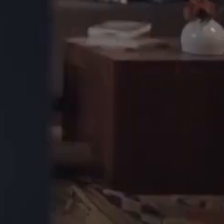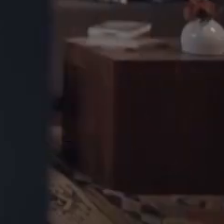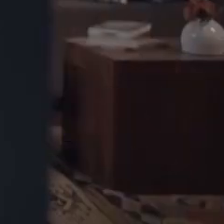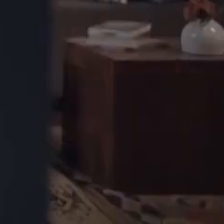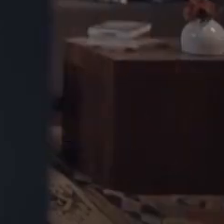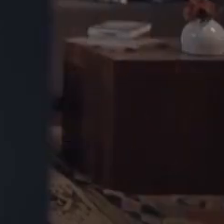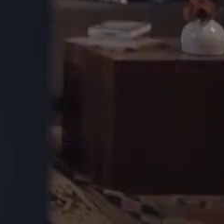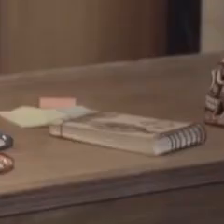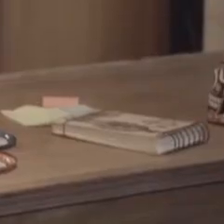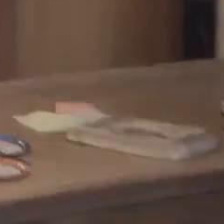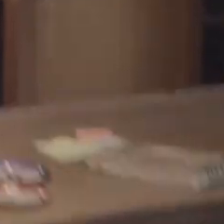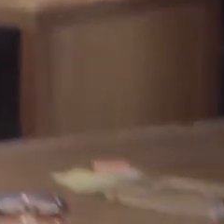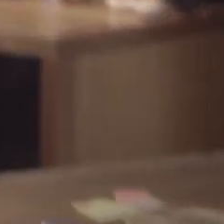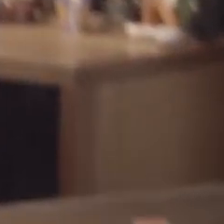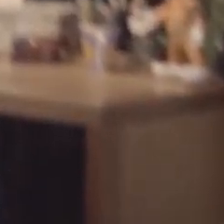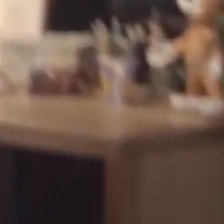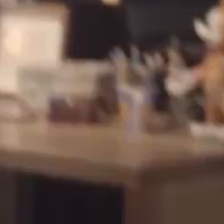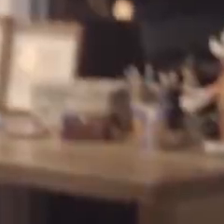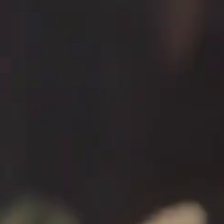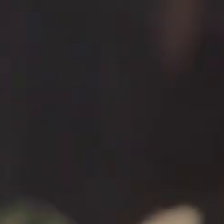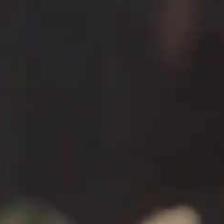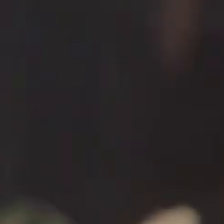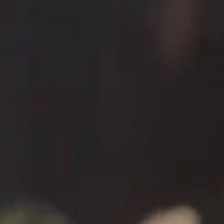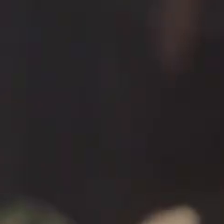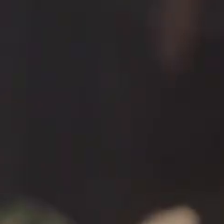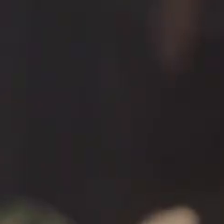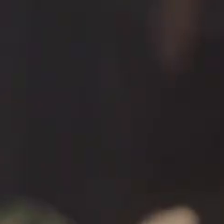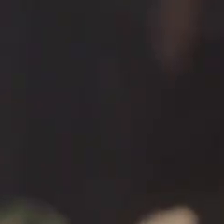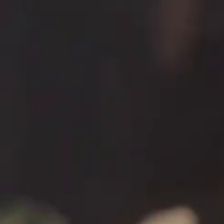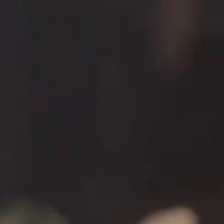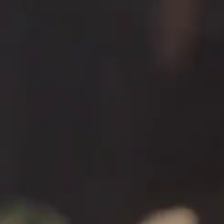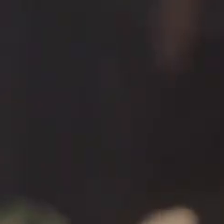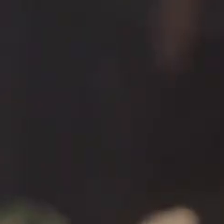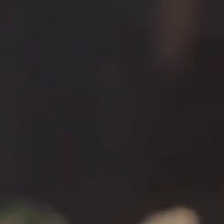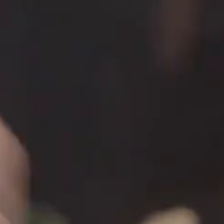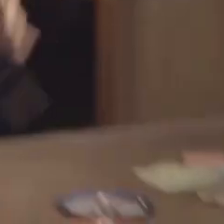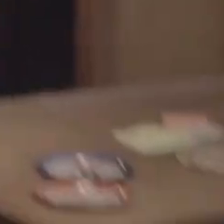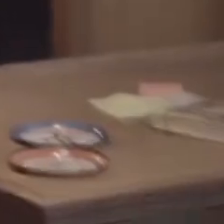poder me encher É bem melhor você sabendo se amar